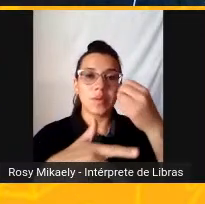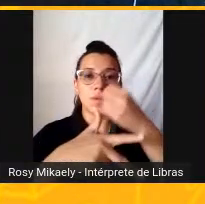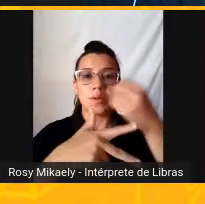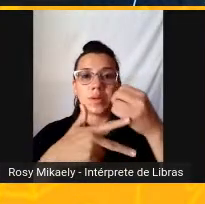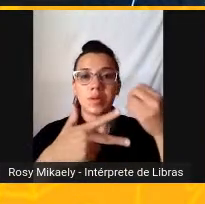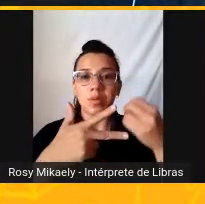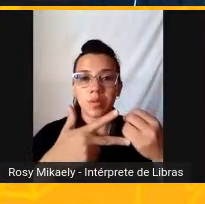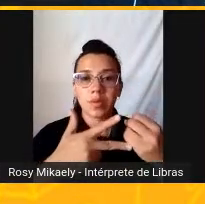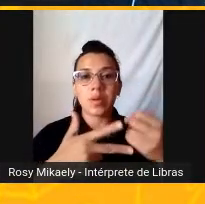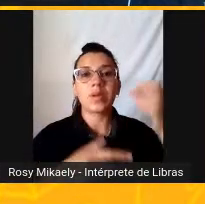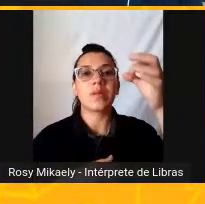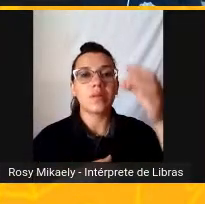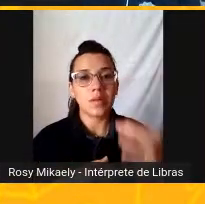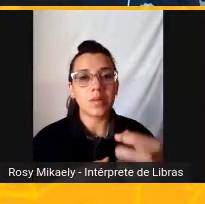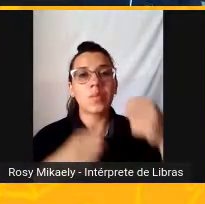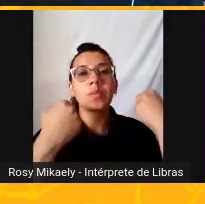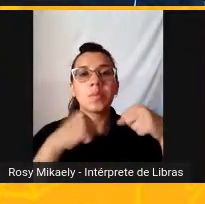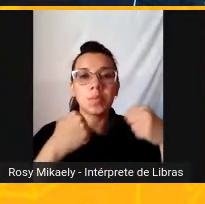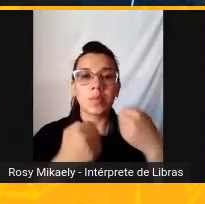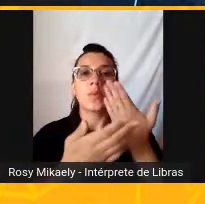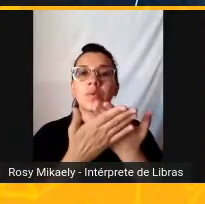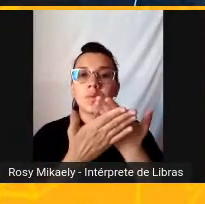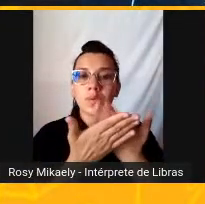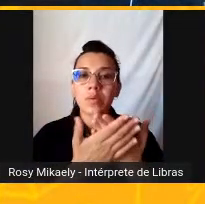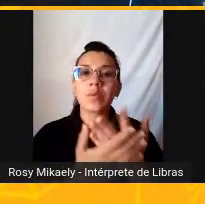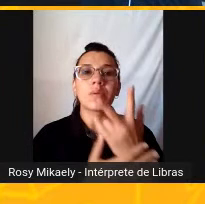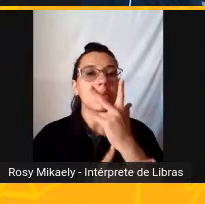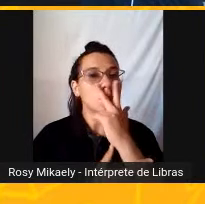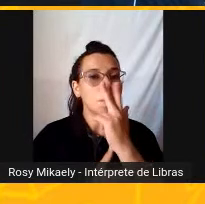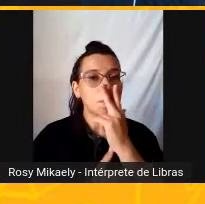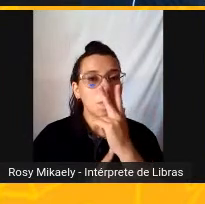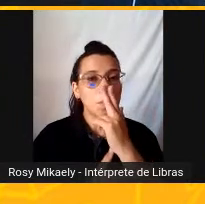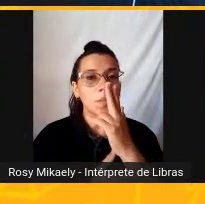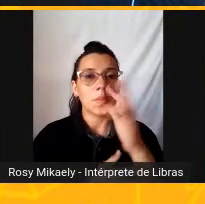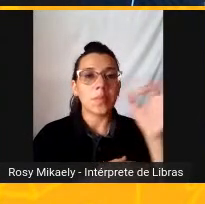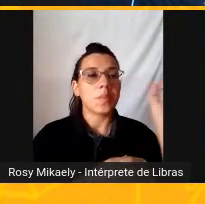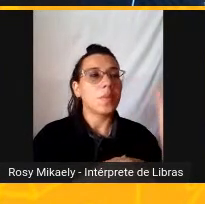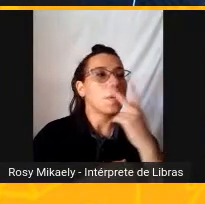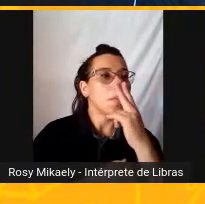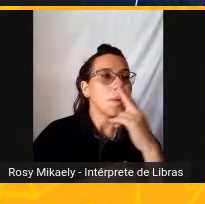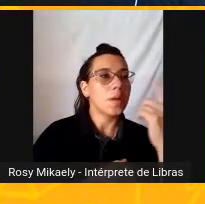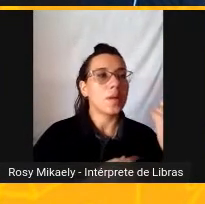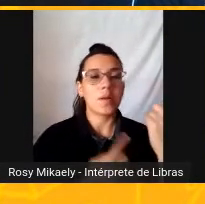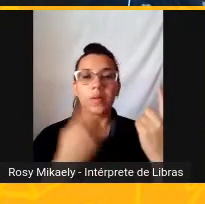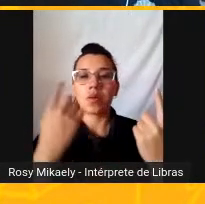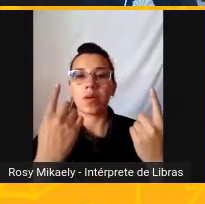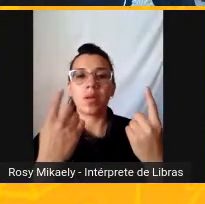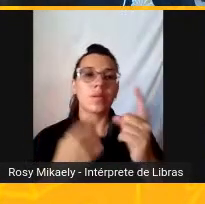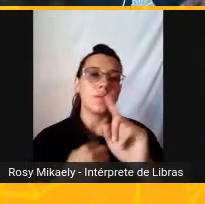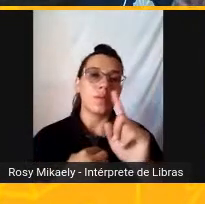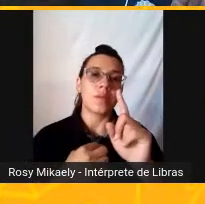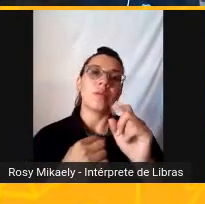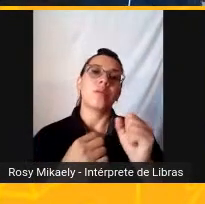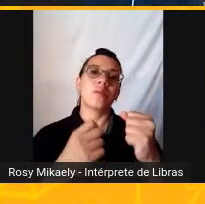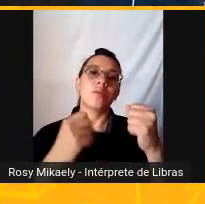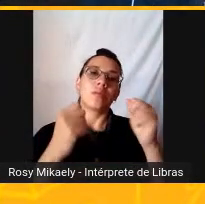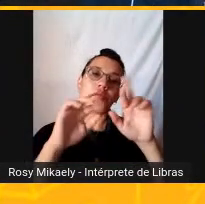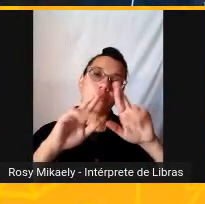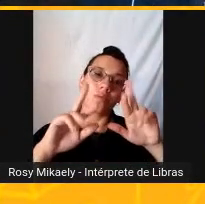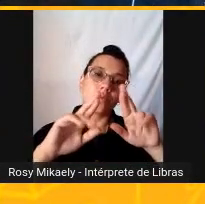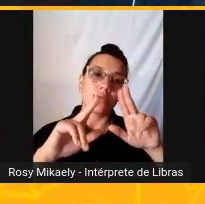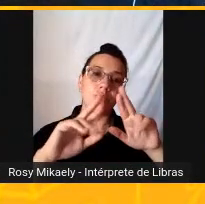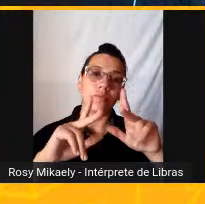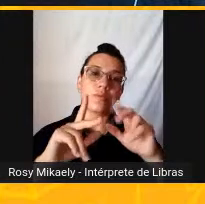Tem que saber O conteúdo Porque todas Estas opções De respostas Elas Têm